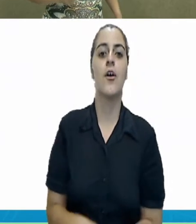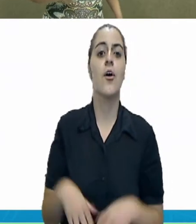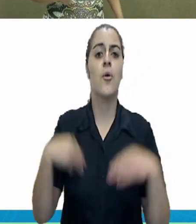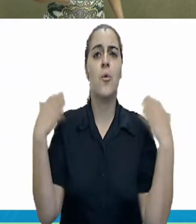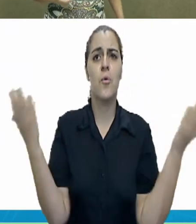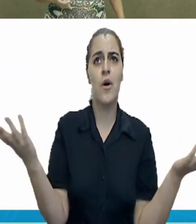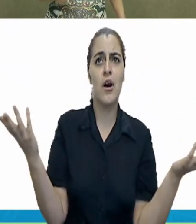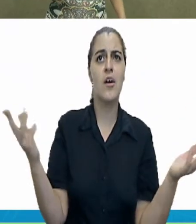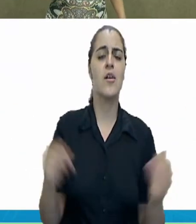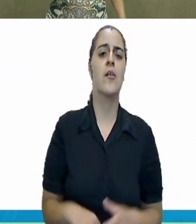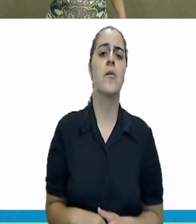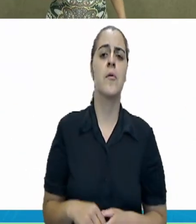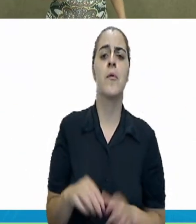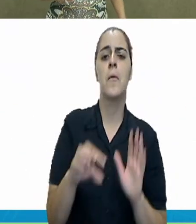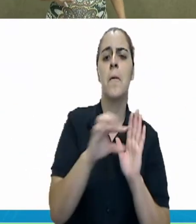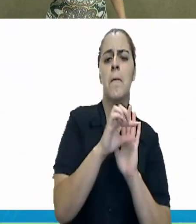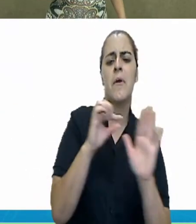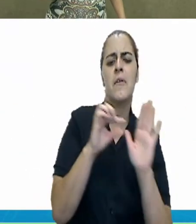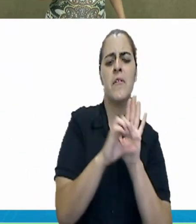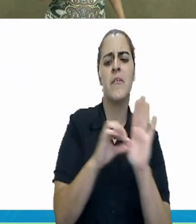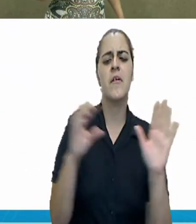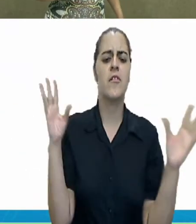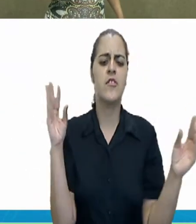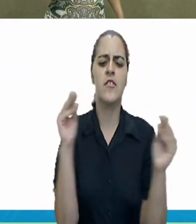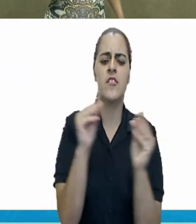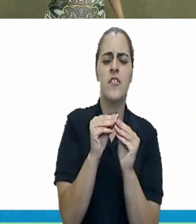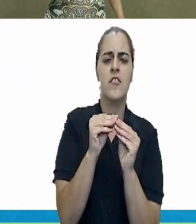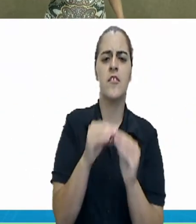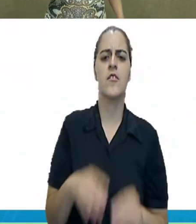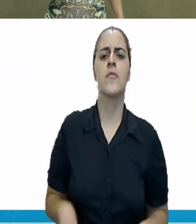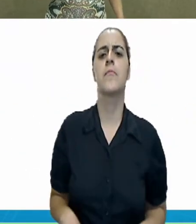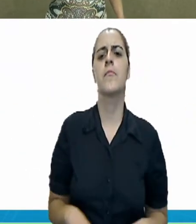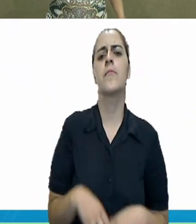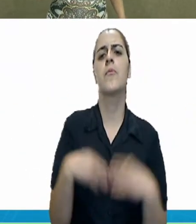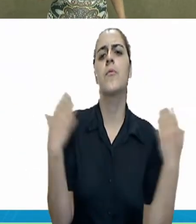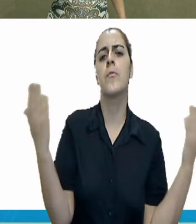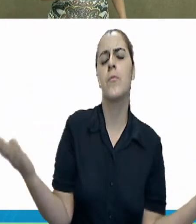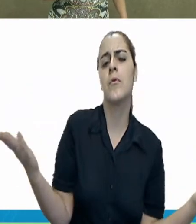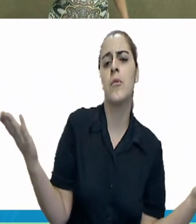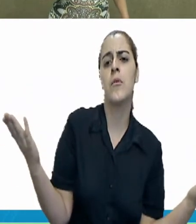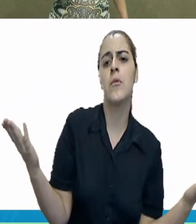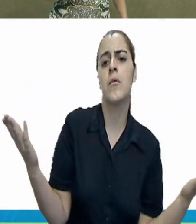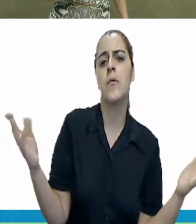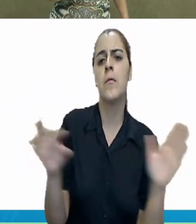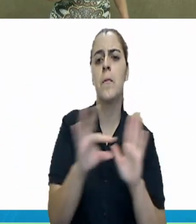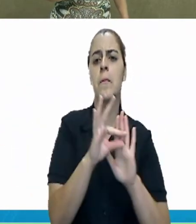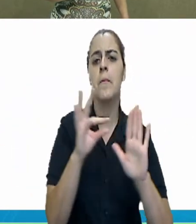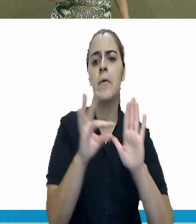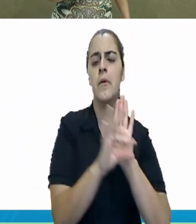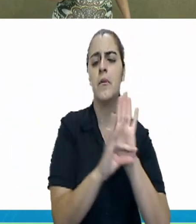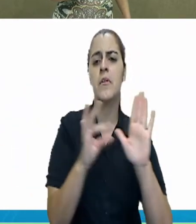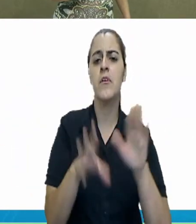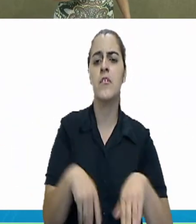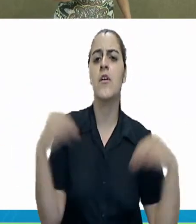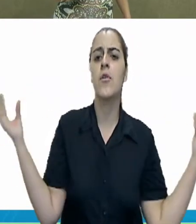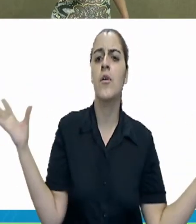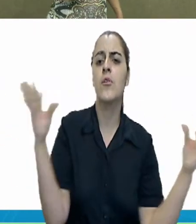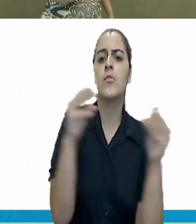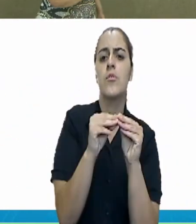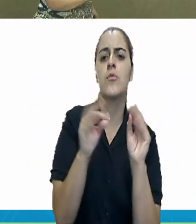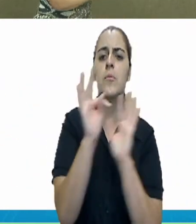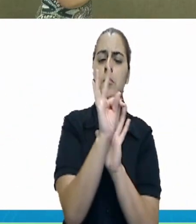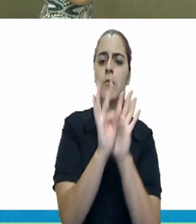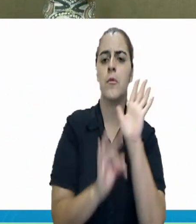quais os parágrafos da resenha está o resumo do filme? O resumo do filme está